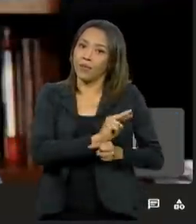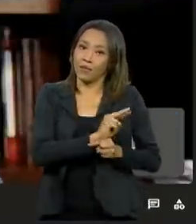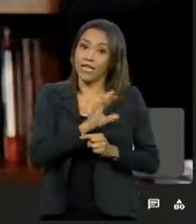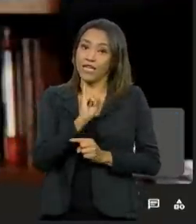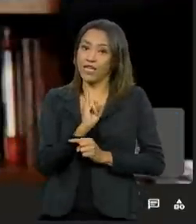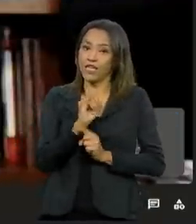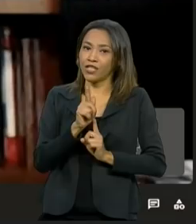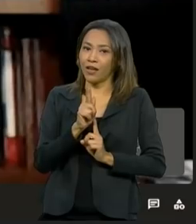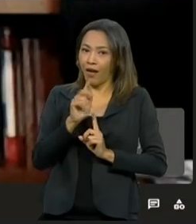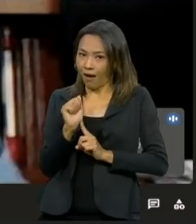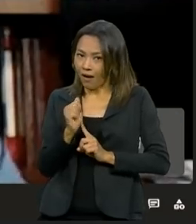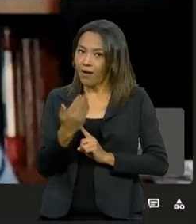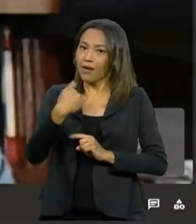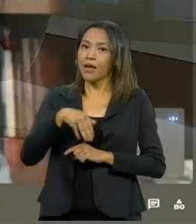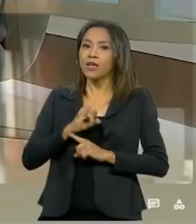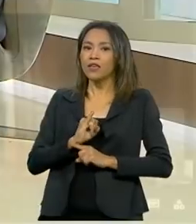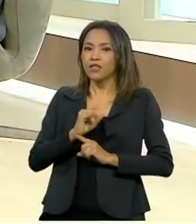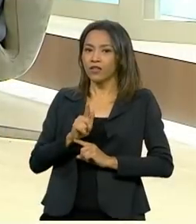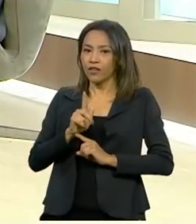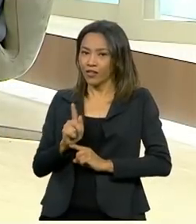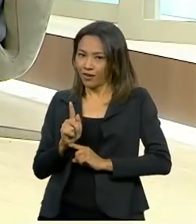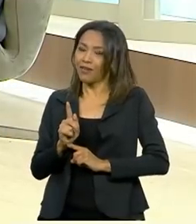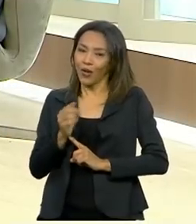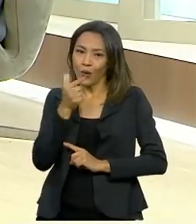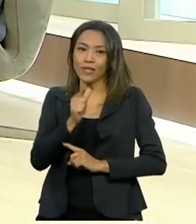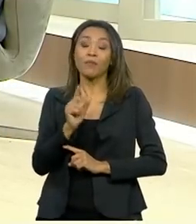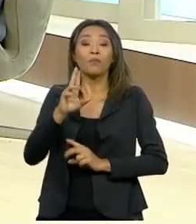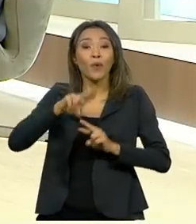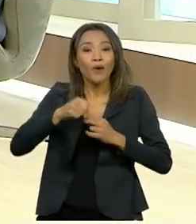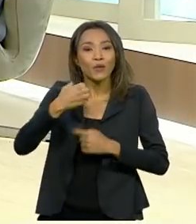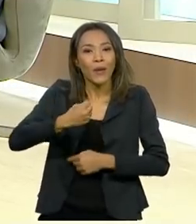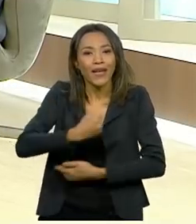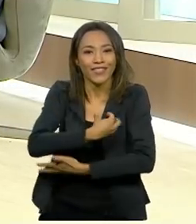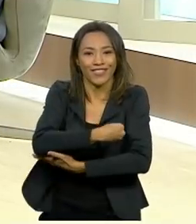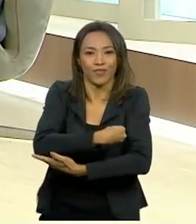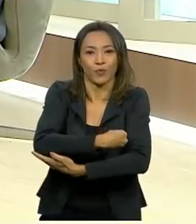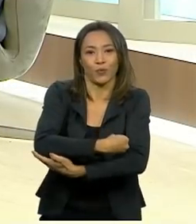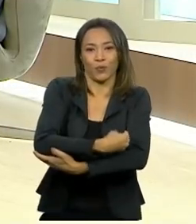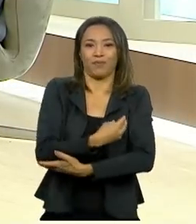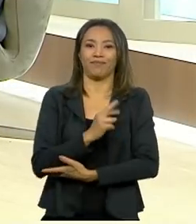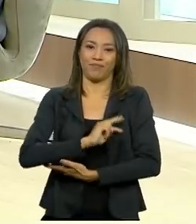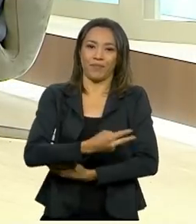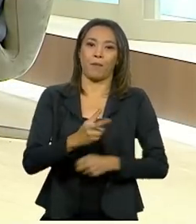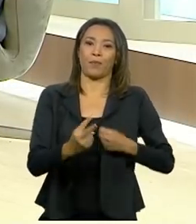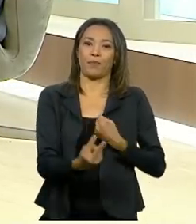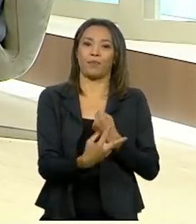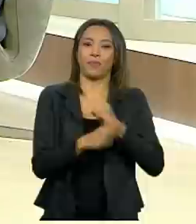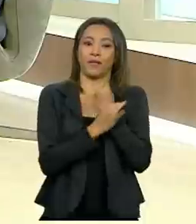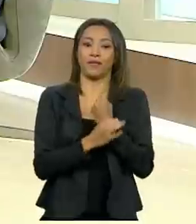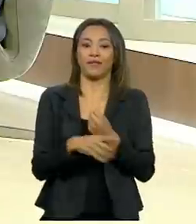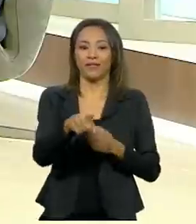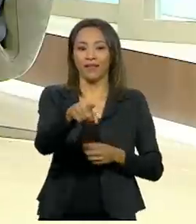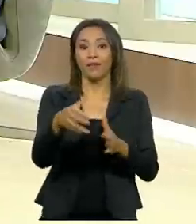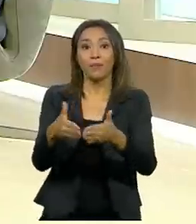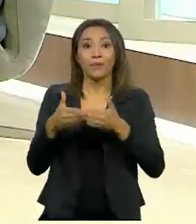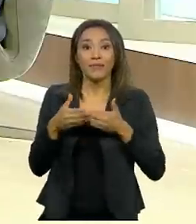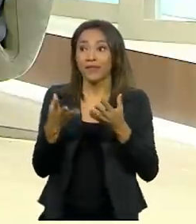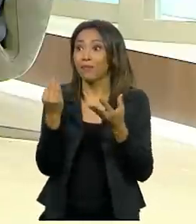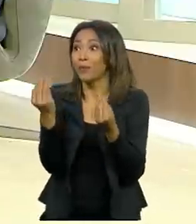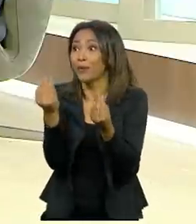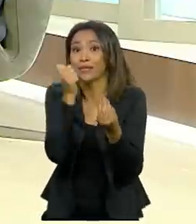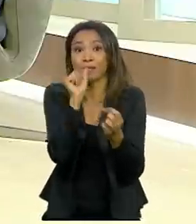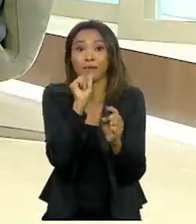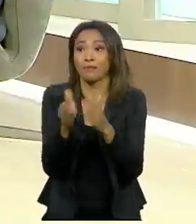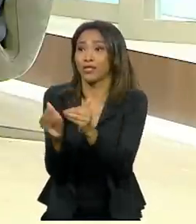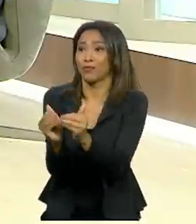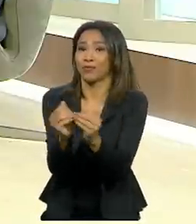IgA e também IgG, através do leite materno. Por isso que tem tanta lactante pedindo vacina, né, ministro? Então,